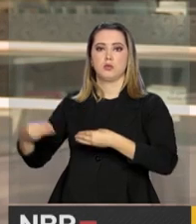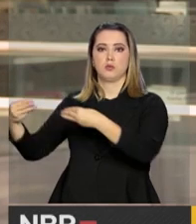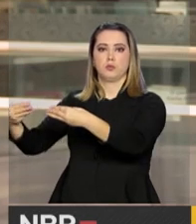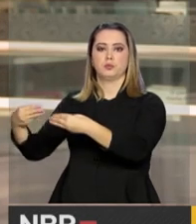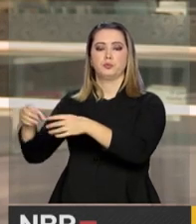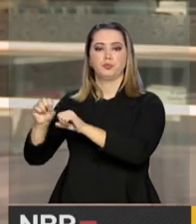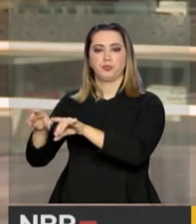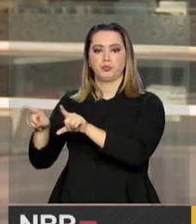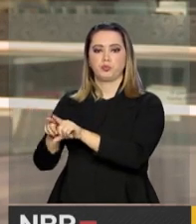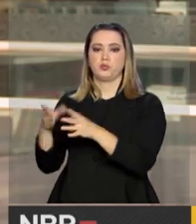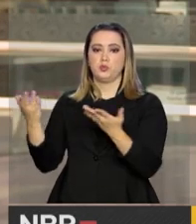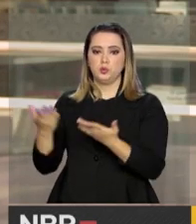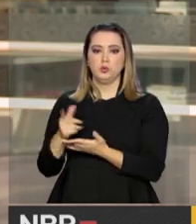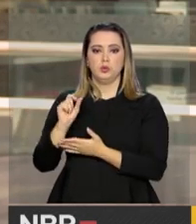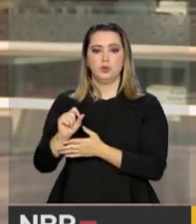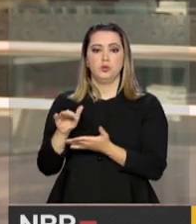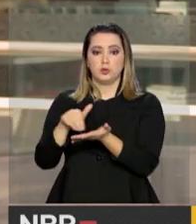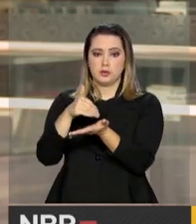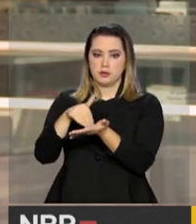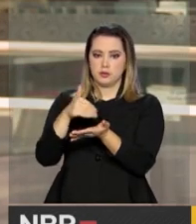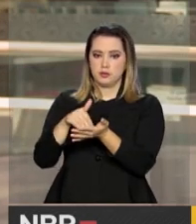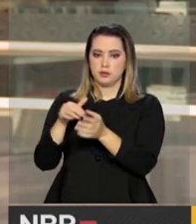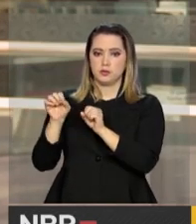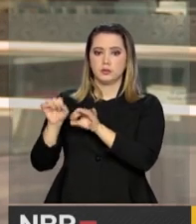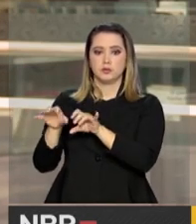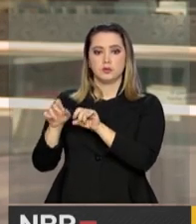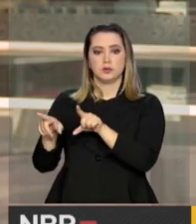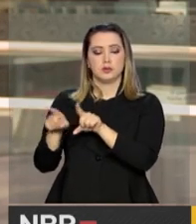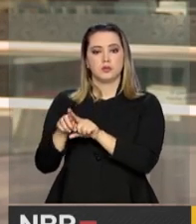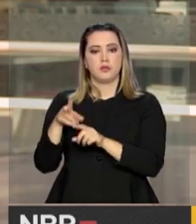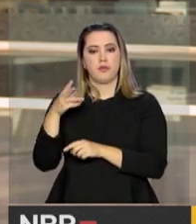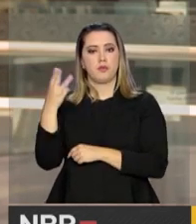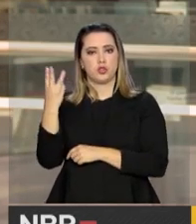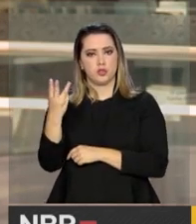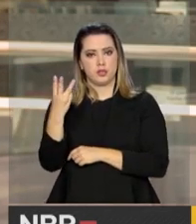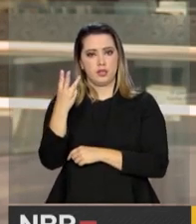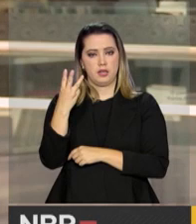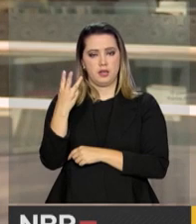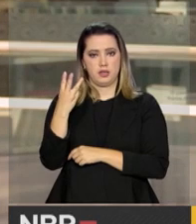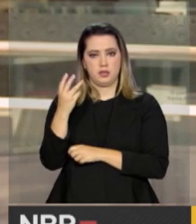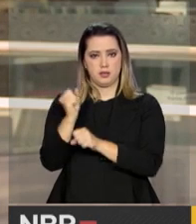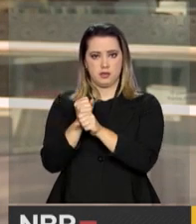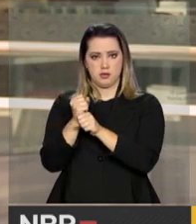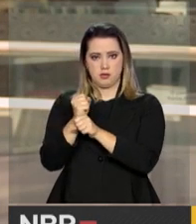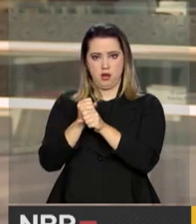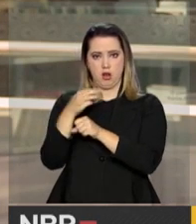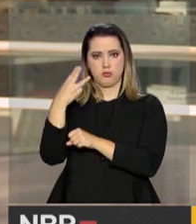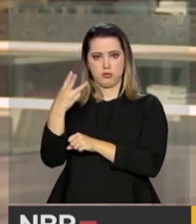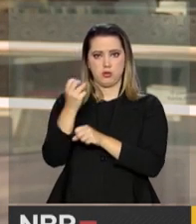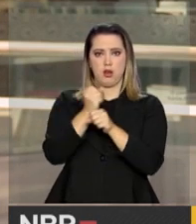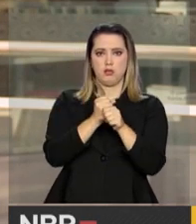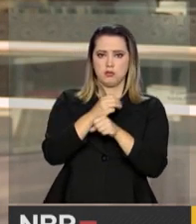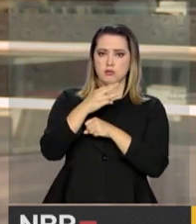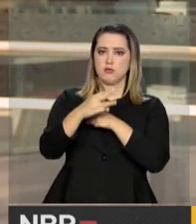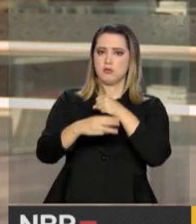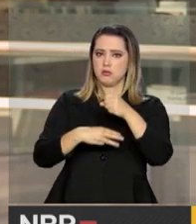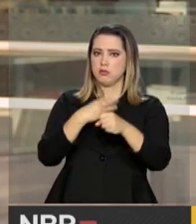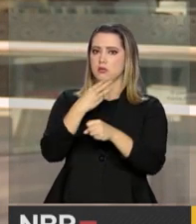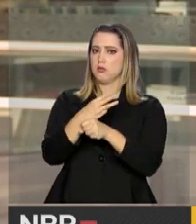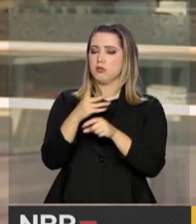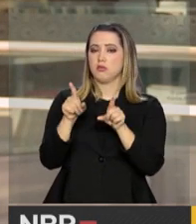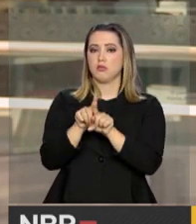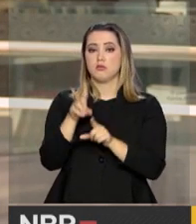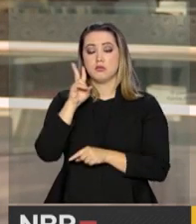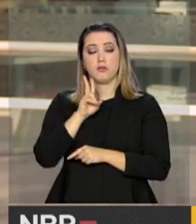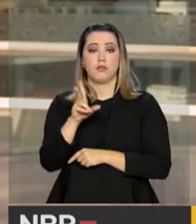Secretaria de Avaliação, avalia periodicamente de 3 em 3 anos os cursos através do ENAD, do Exame Nacional de Desempenho